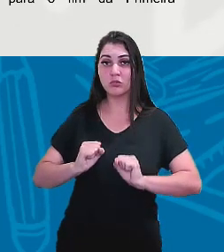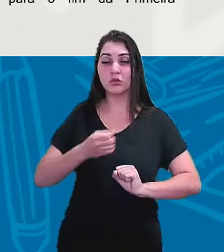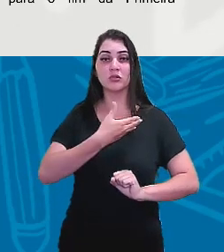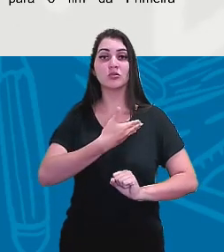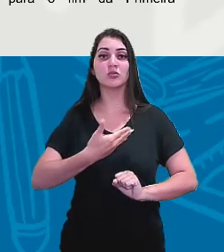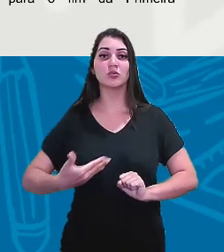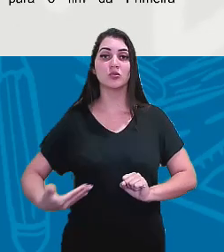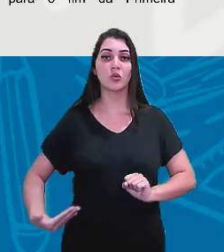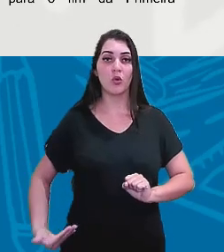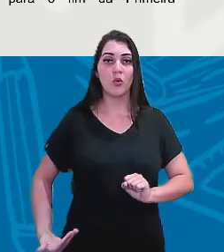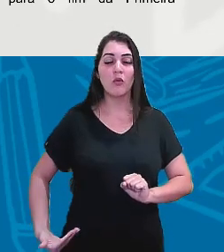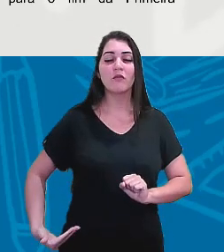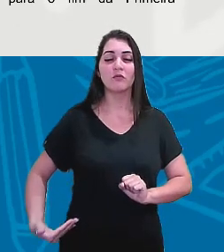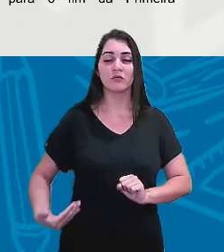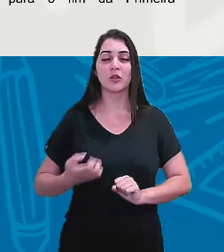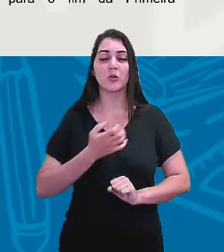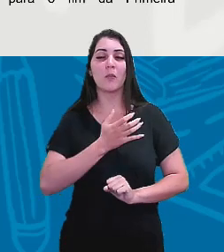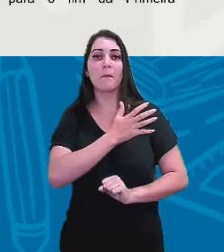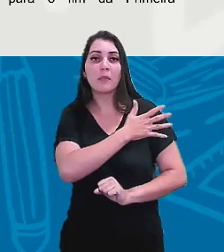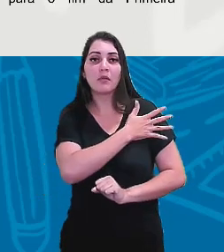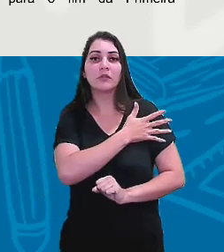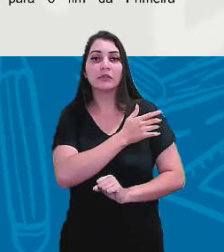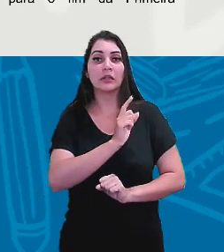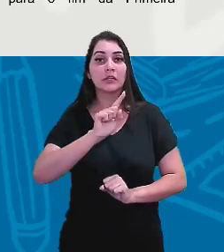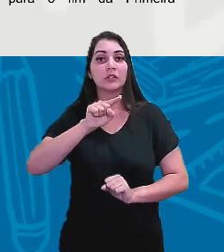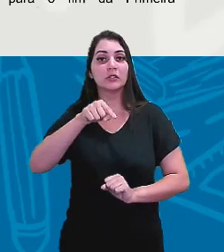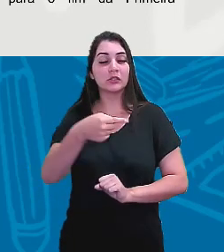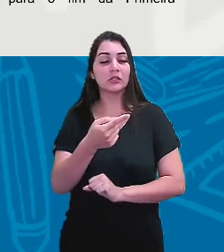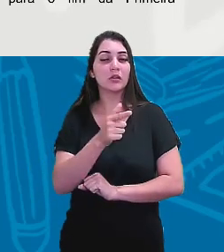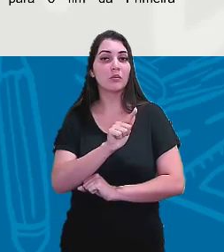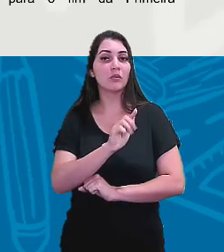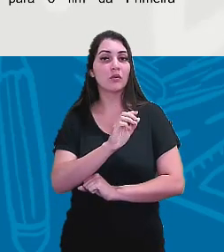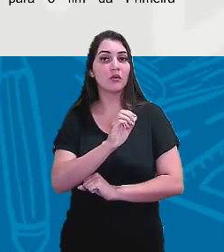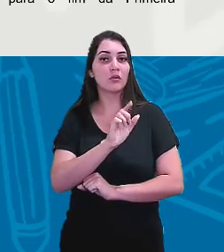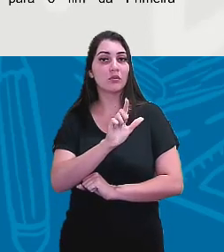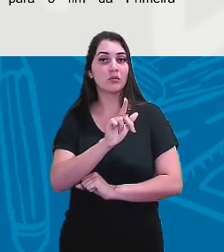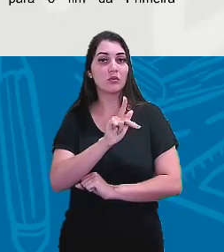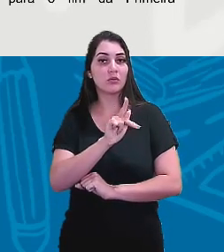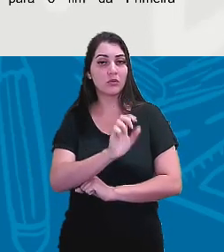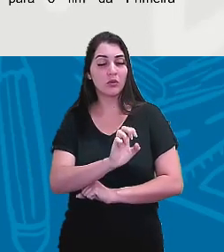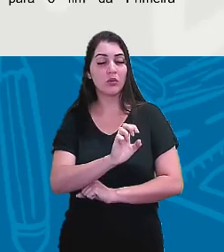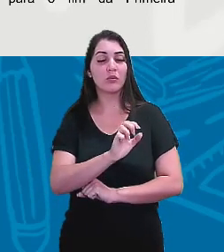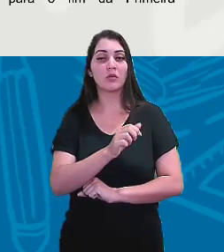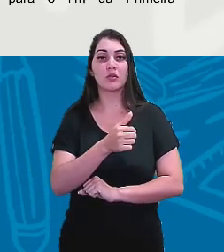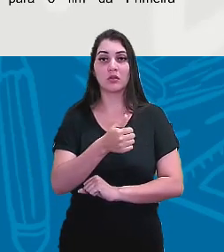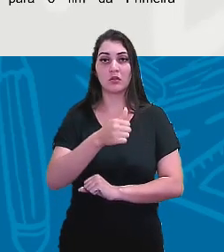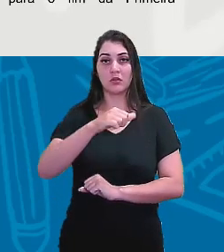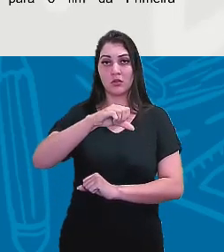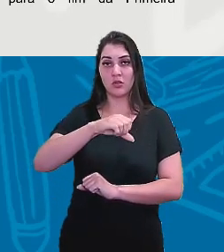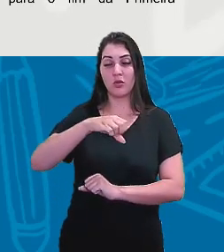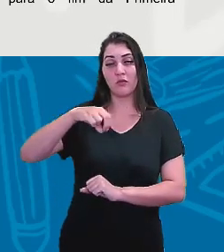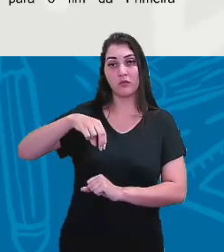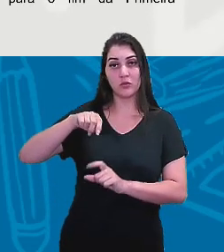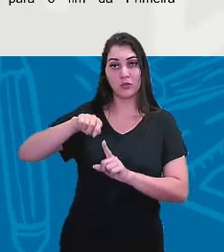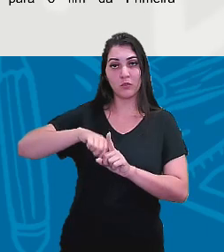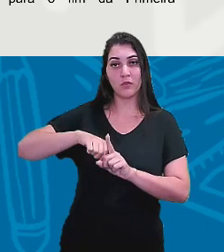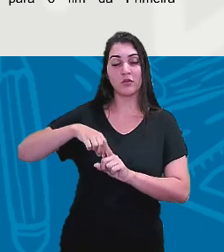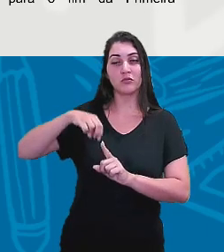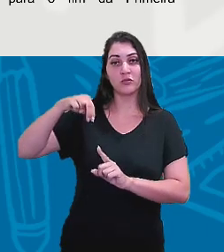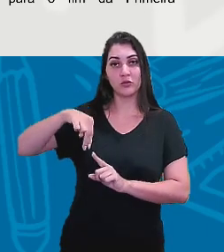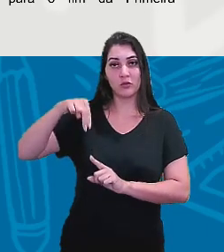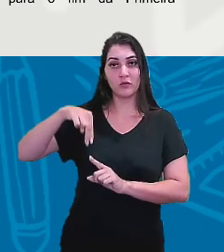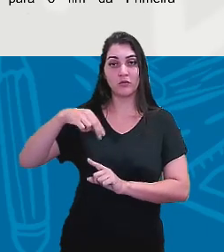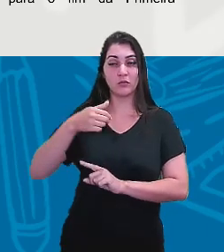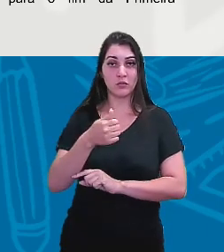militares após o golpe de 19 de novembro de 1889. Então,